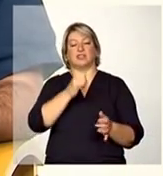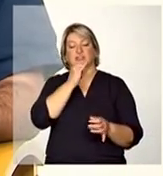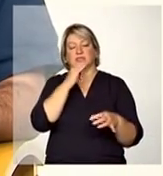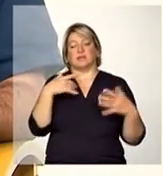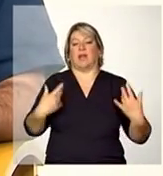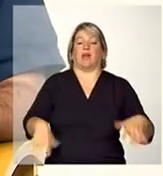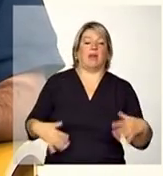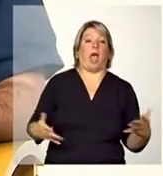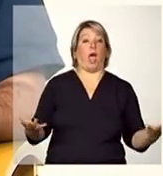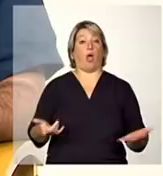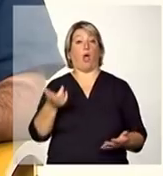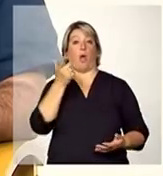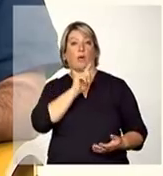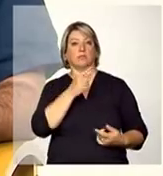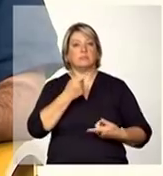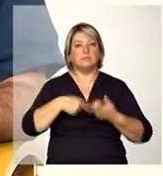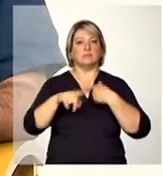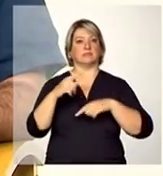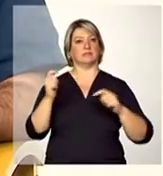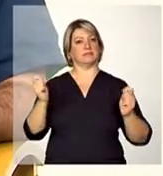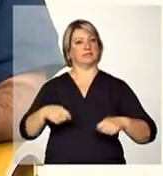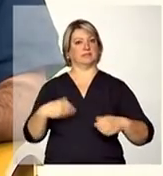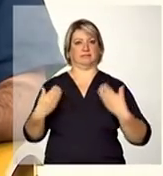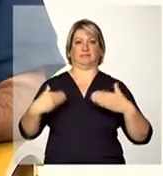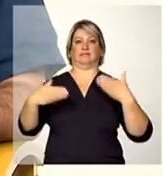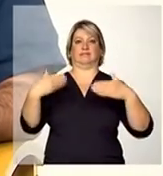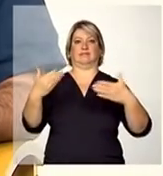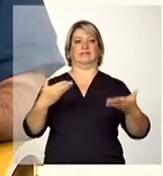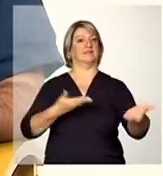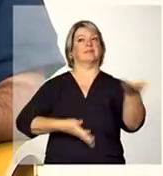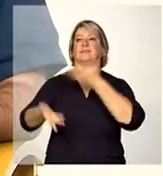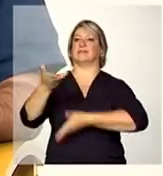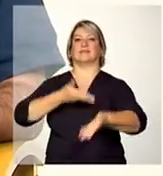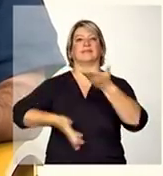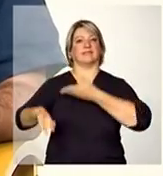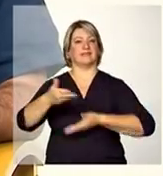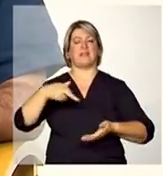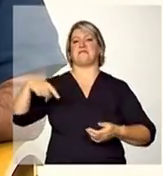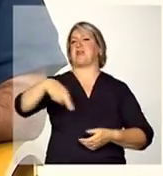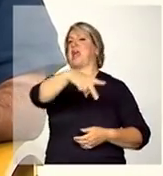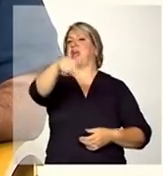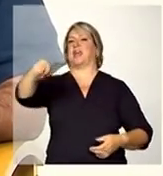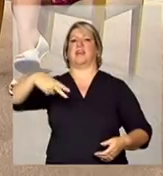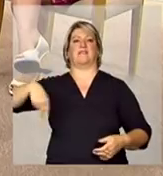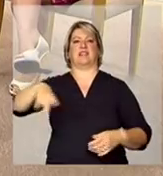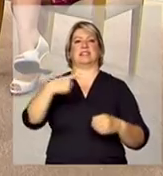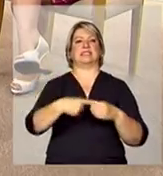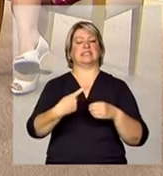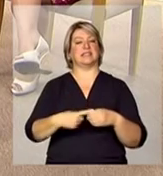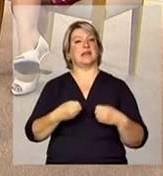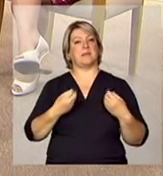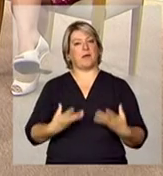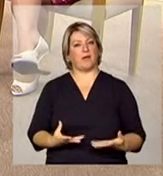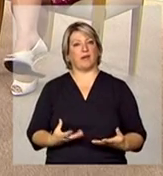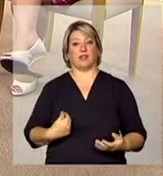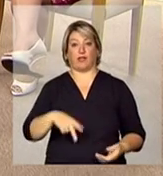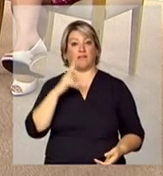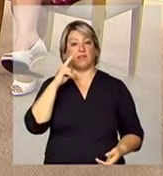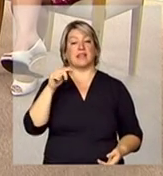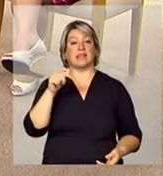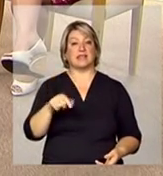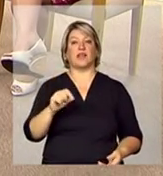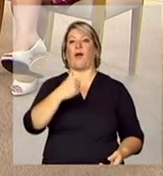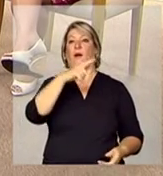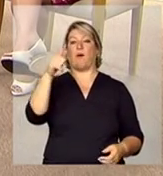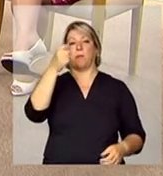hoje já conseguem né dar conta da sua vida interagem andam pela cidade vivem a cidade né a gente está vendo isso em outros